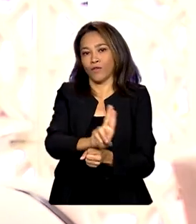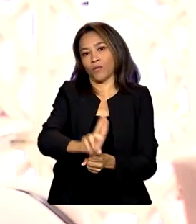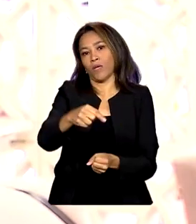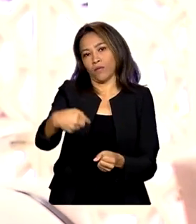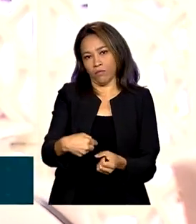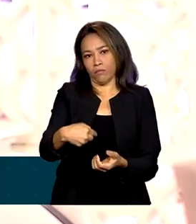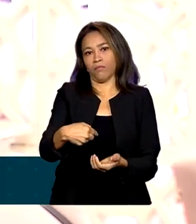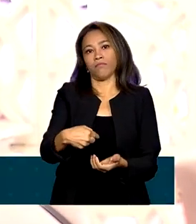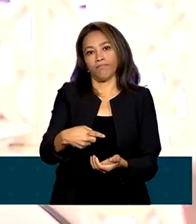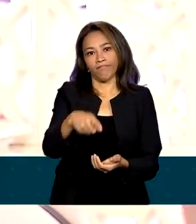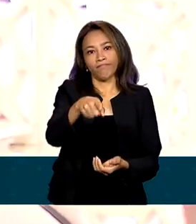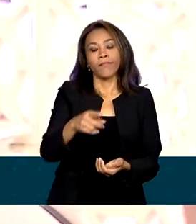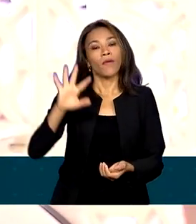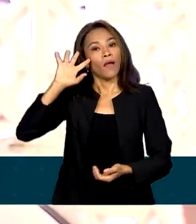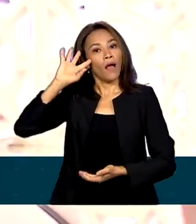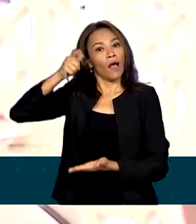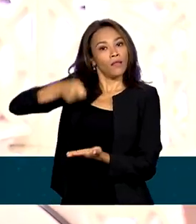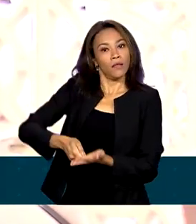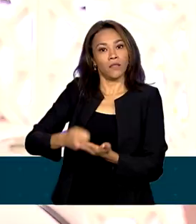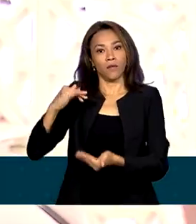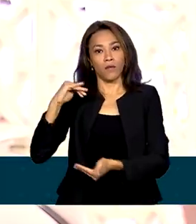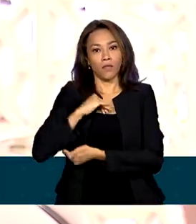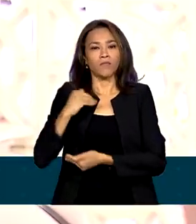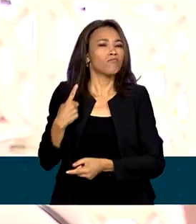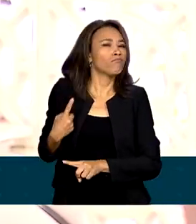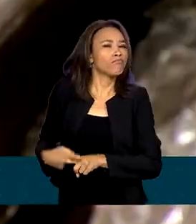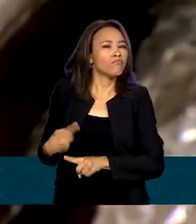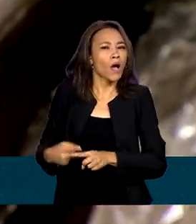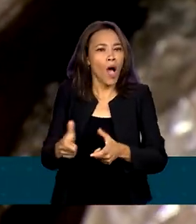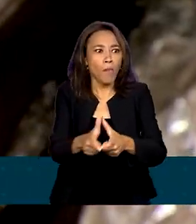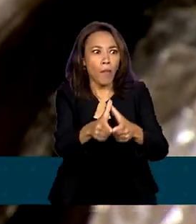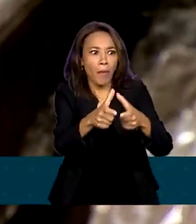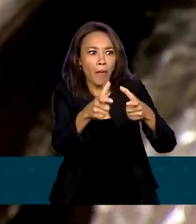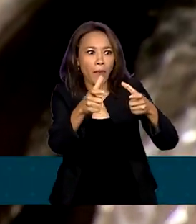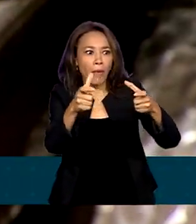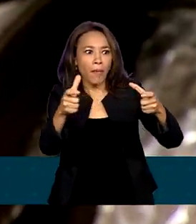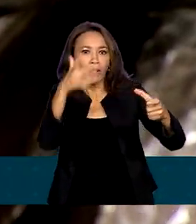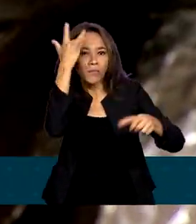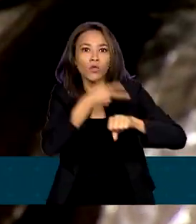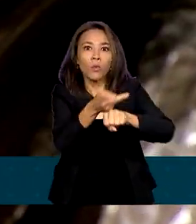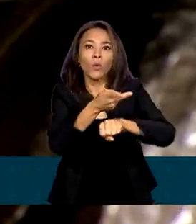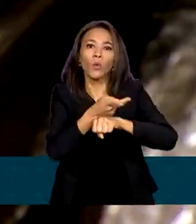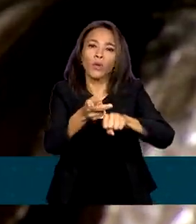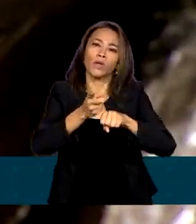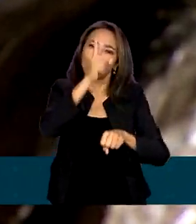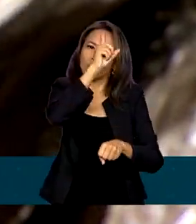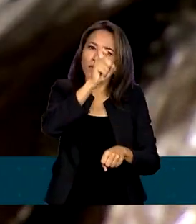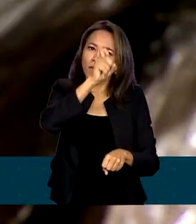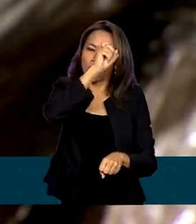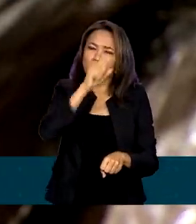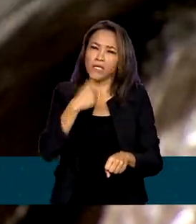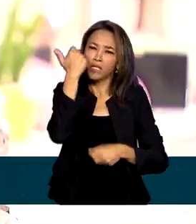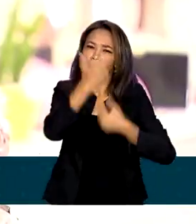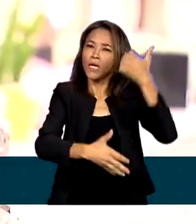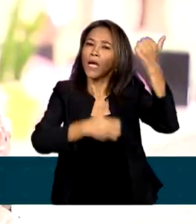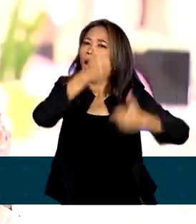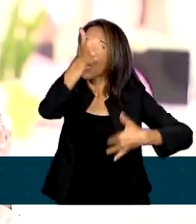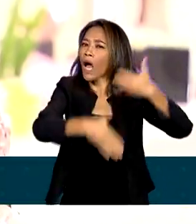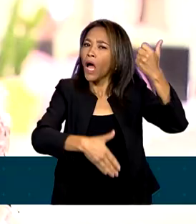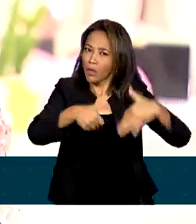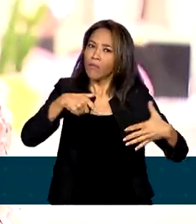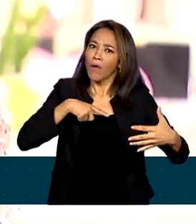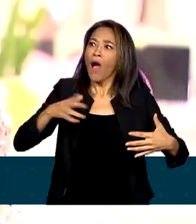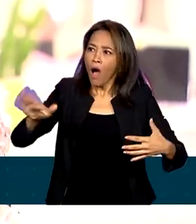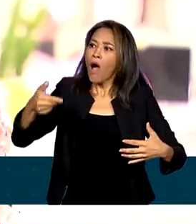decisão da Anvisa veio depois do aumento no número de atendimentos hospitalares de pacientes que relataram terem